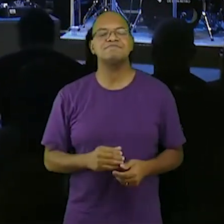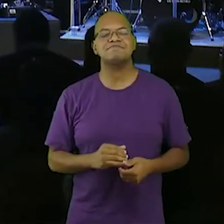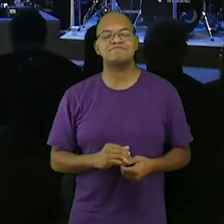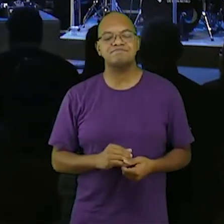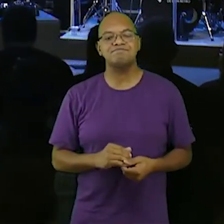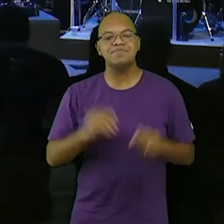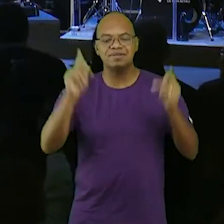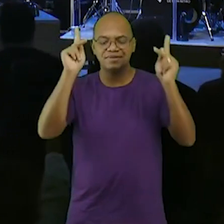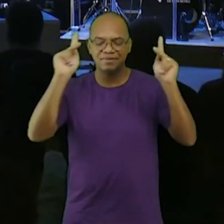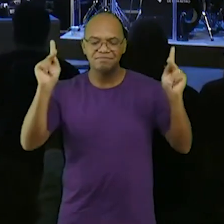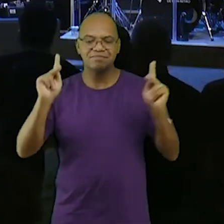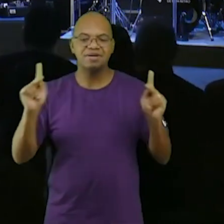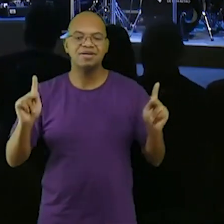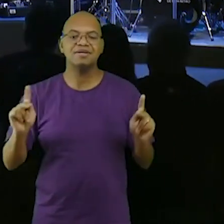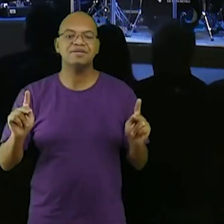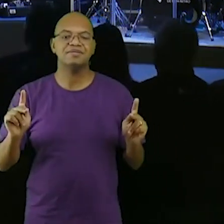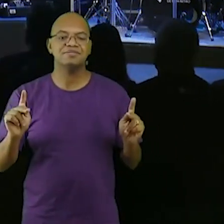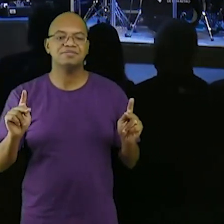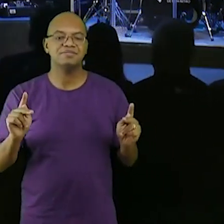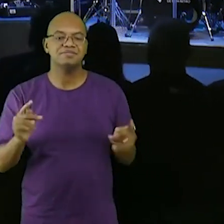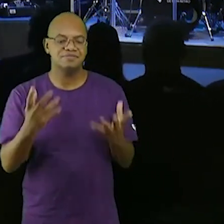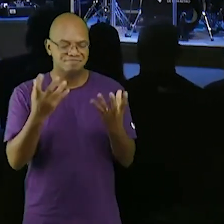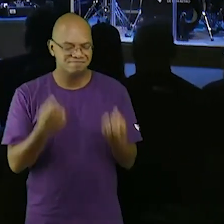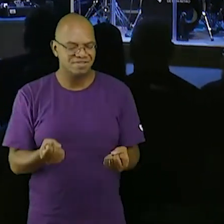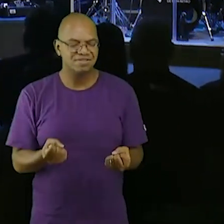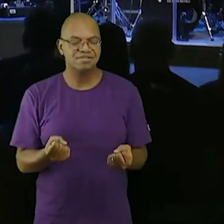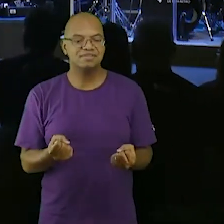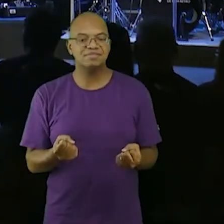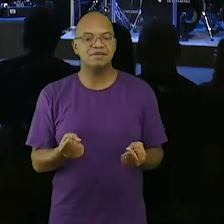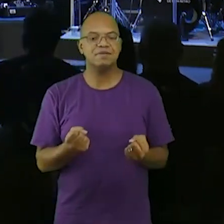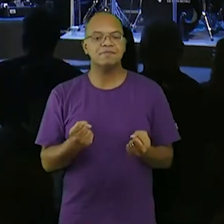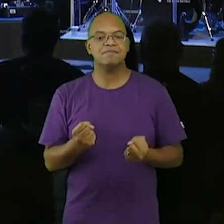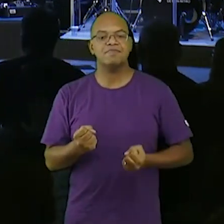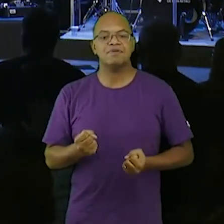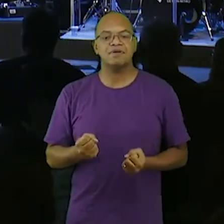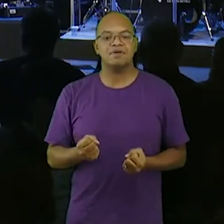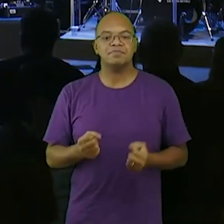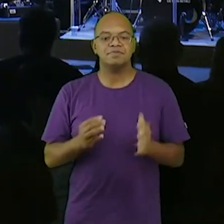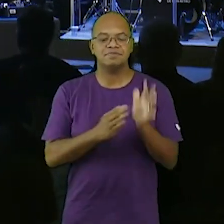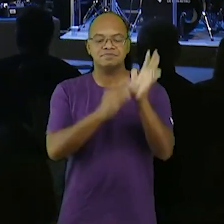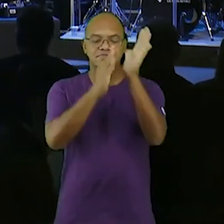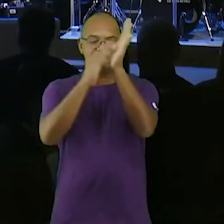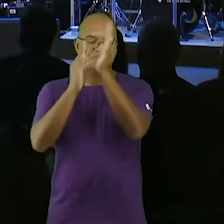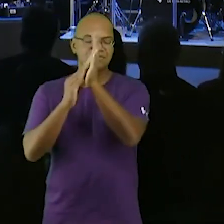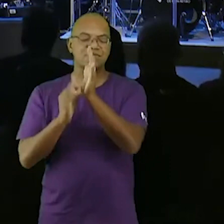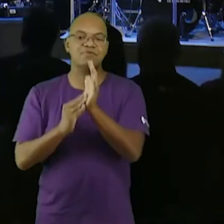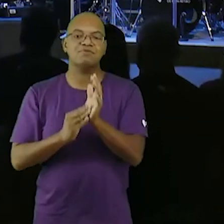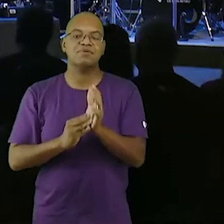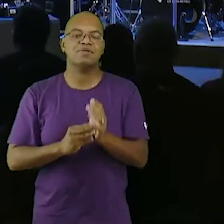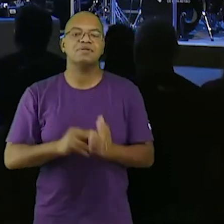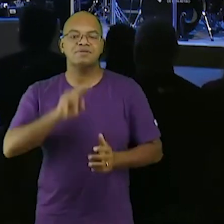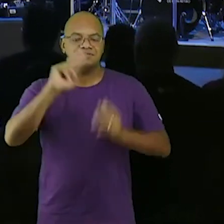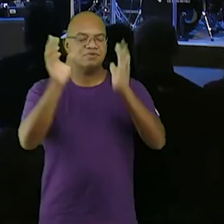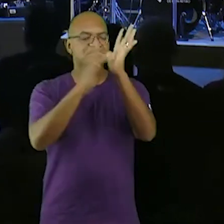recebe essas portas abertas que o teu povo abre através desse louvor em nome de Jesus